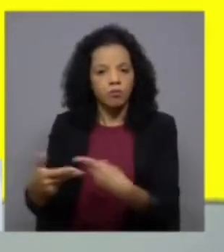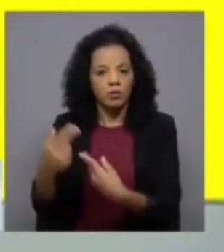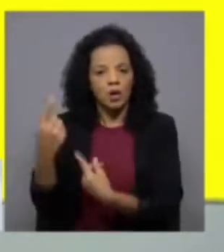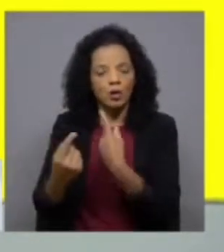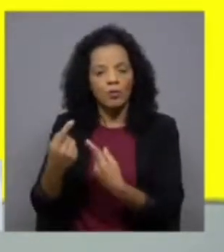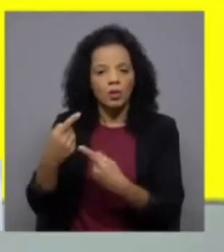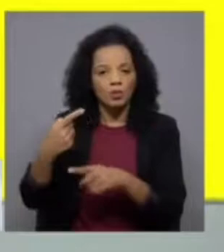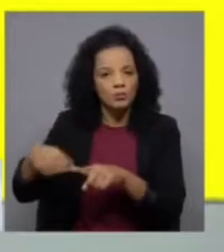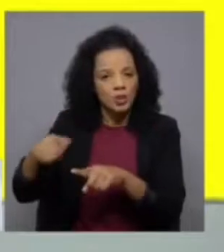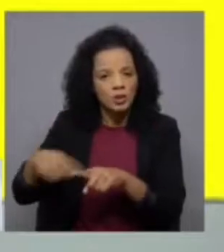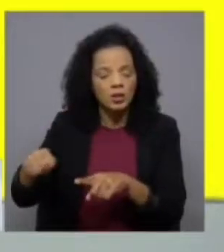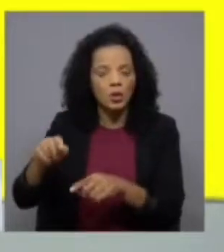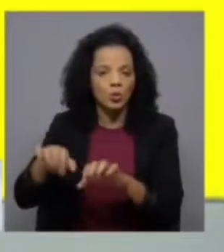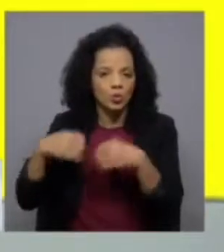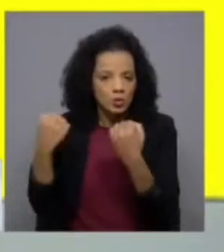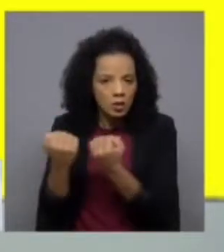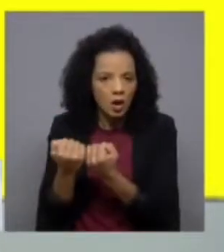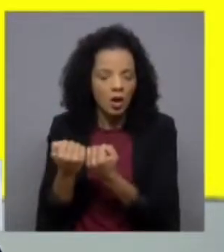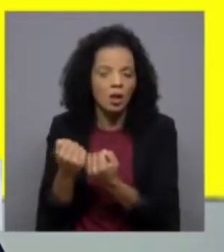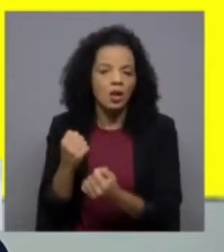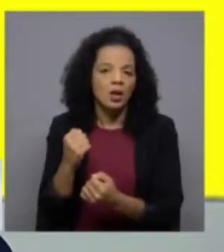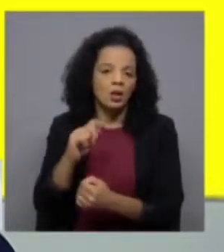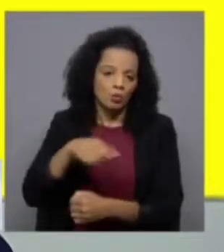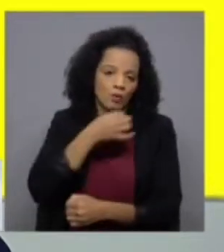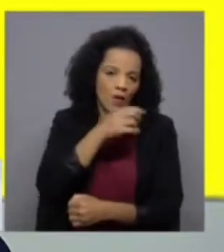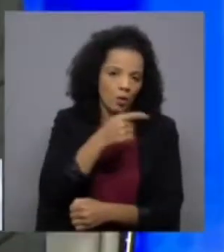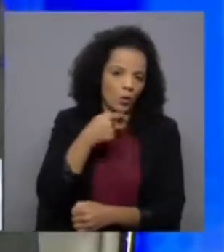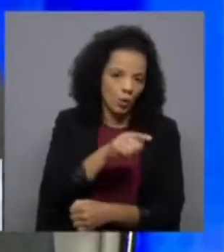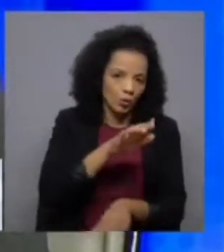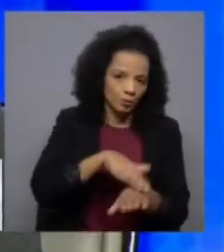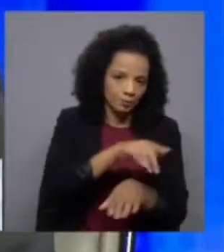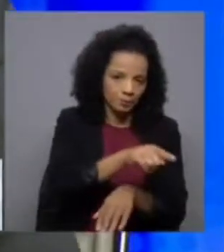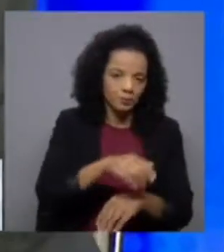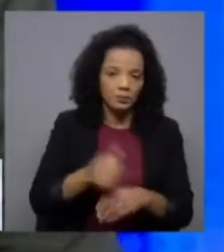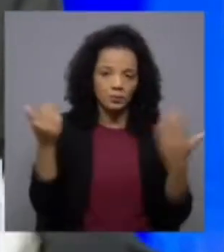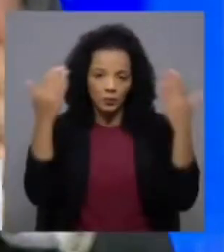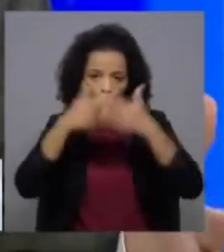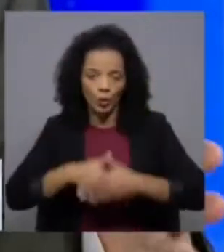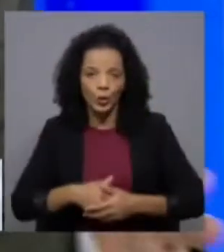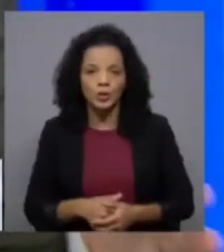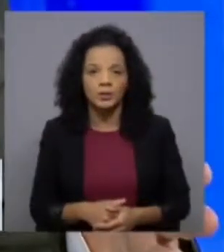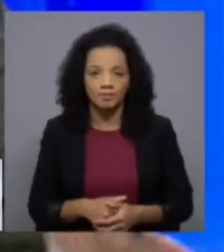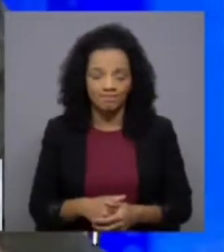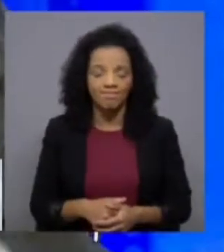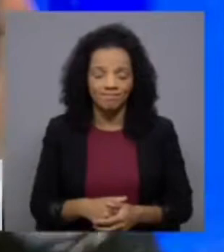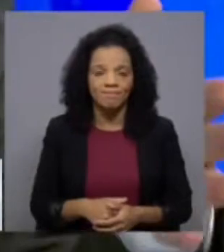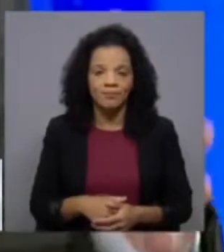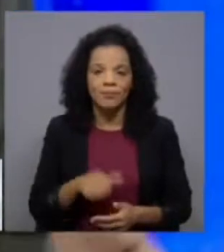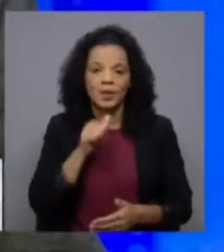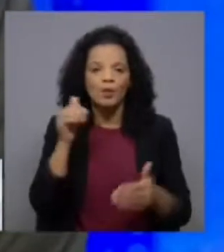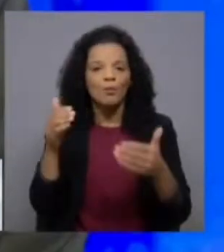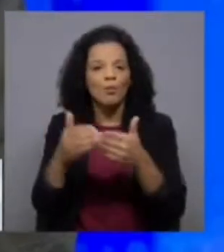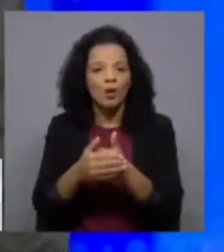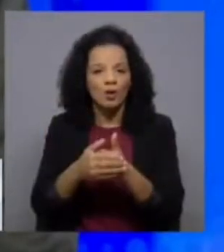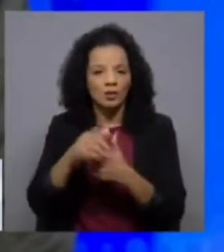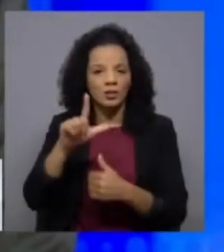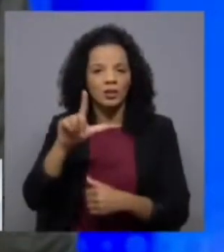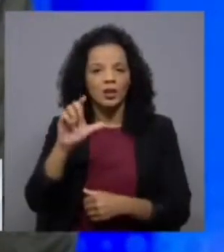prestações sociais? E já vou também falar com o Rui sobre isso. Boa noite. Neste dia triste, marcado pelo falecimento de Lourdes